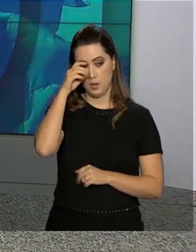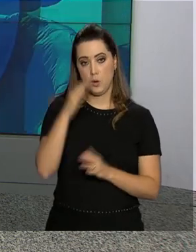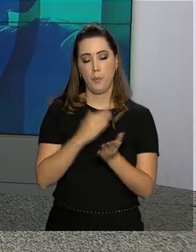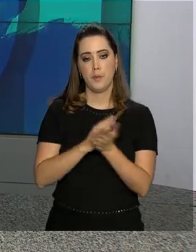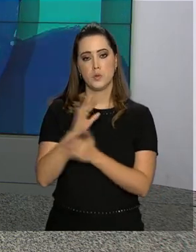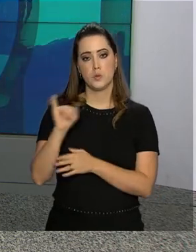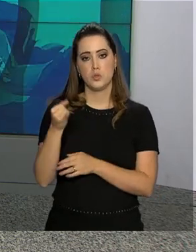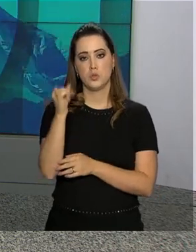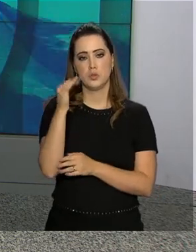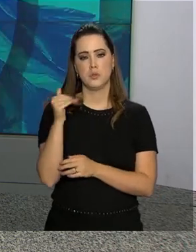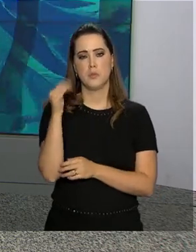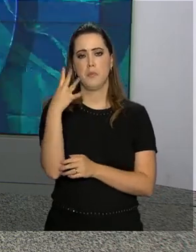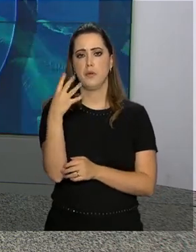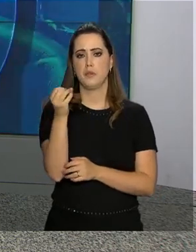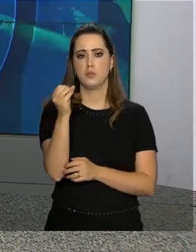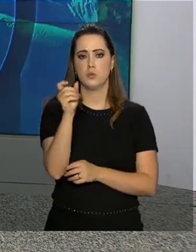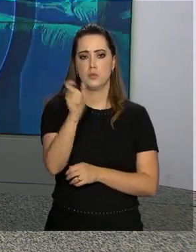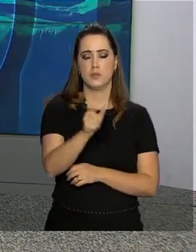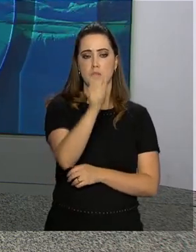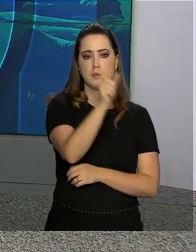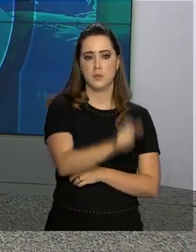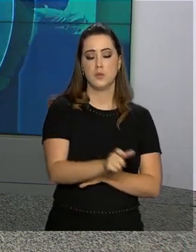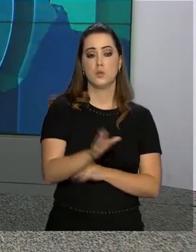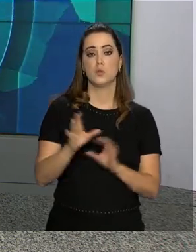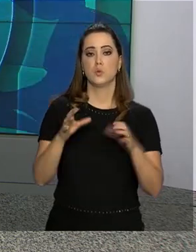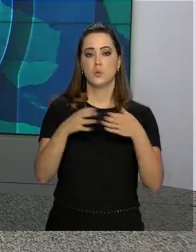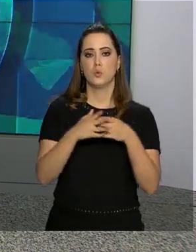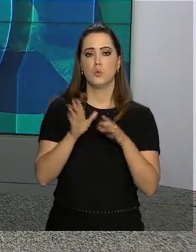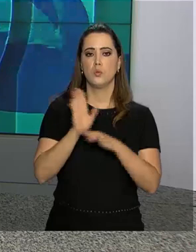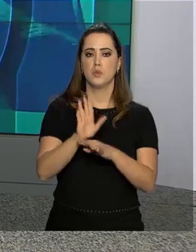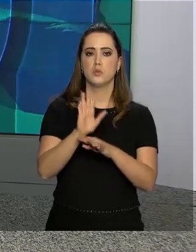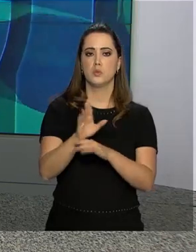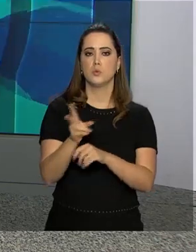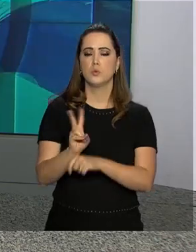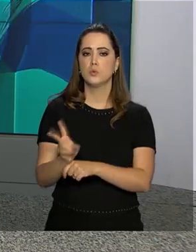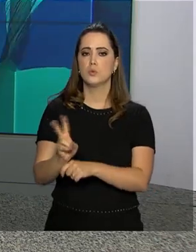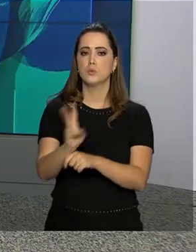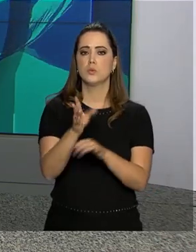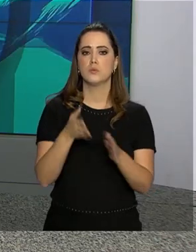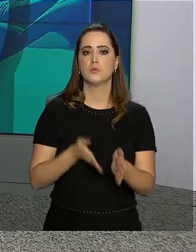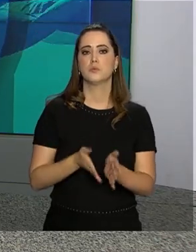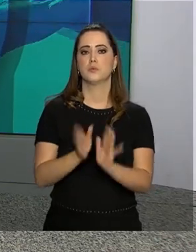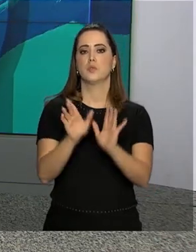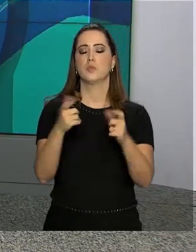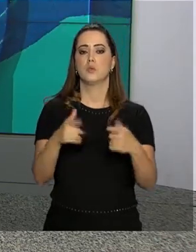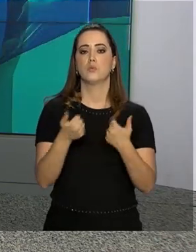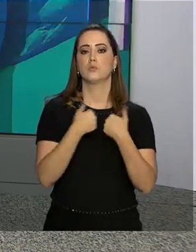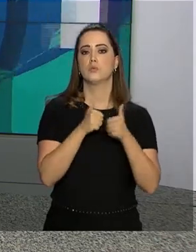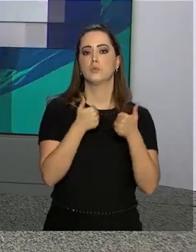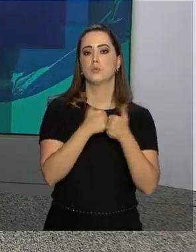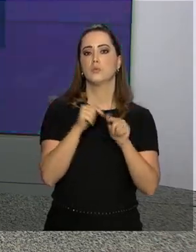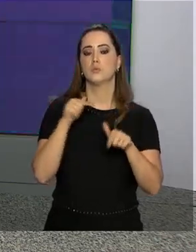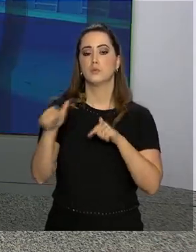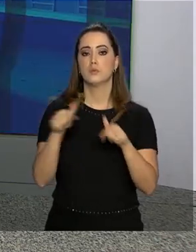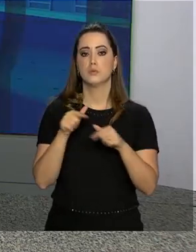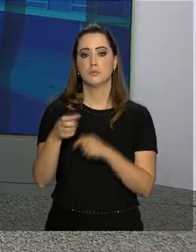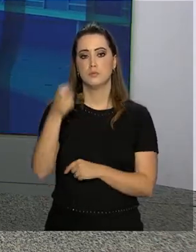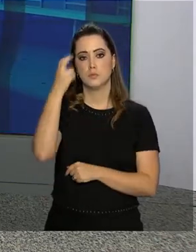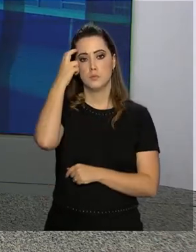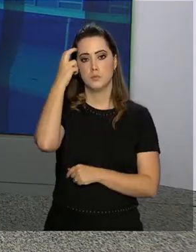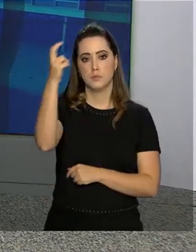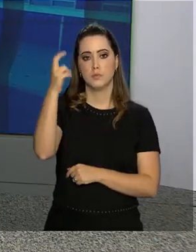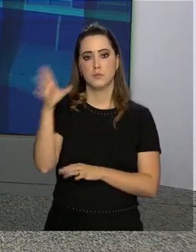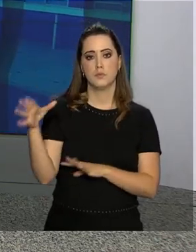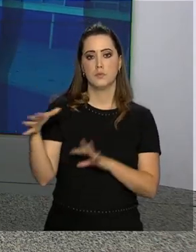janeiro, mais de 400 integrantes da Força ajudam no patrulhamento de ruas, terminais de ônibus e ações